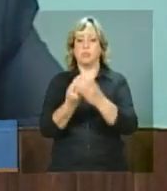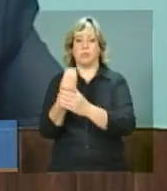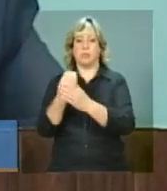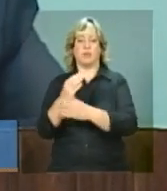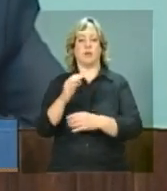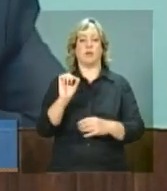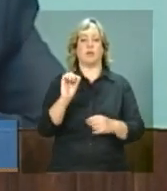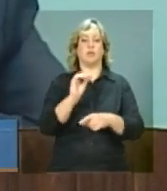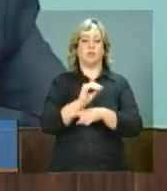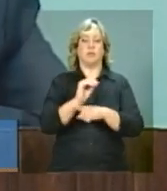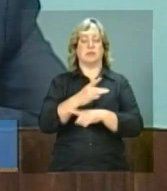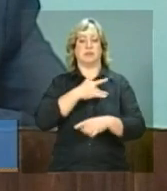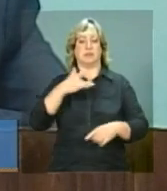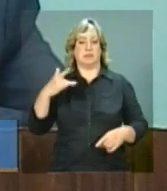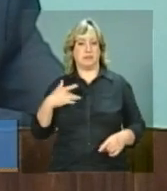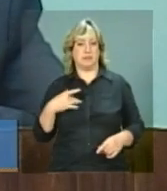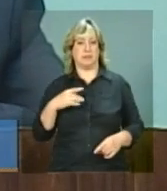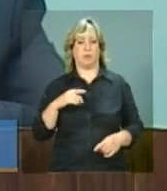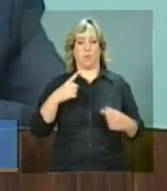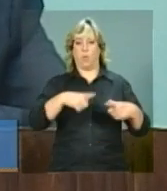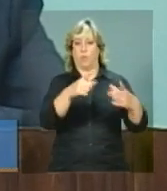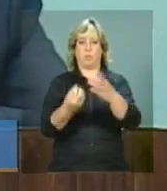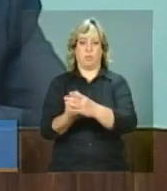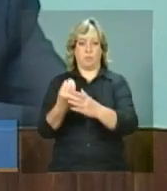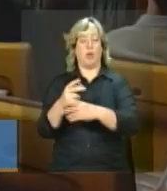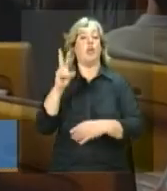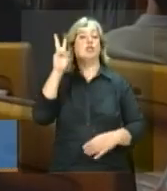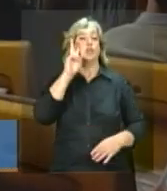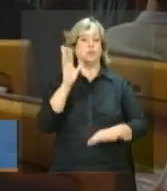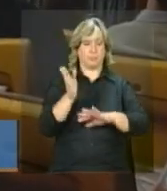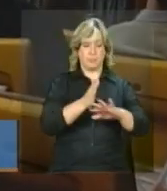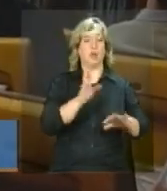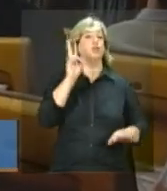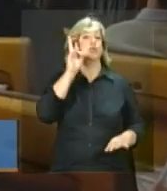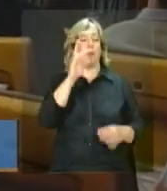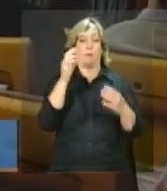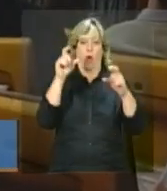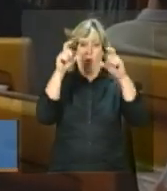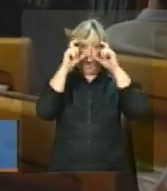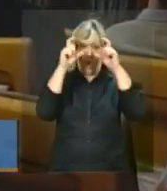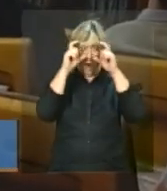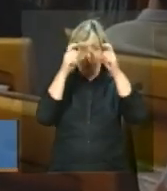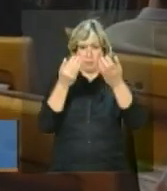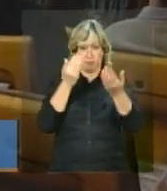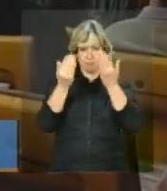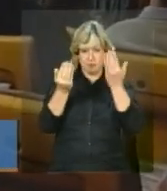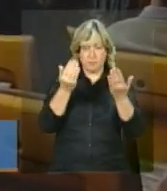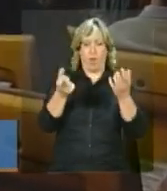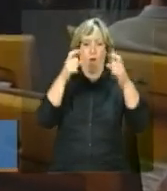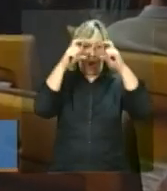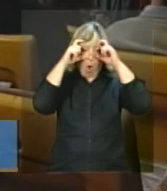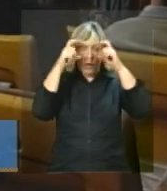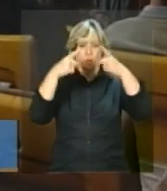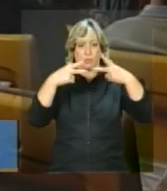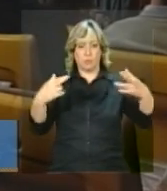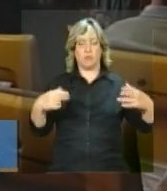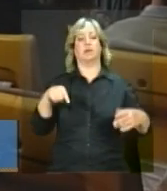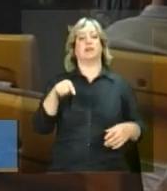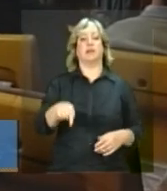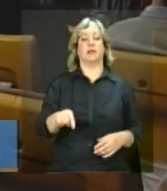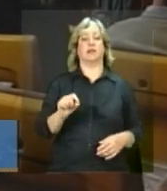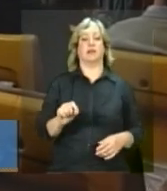aos óculos, tem uma articulação entre o que a gente chama do Olhar Brasil, um trabalho muito importante feito junto com o Ministério da Educação, e o programa,